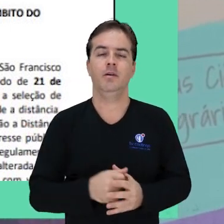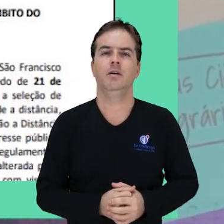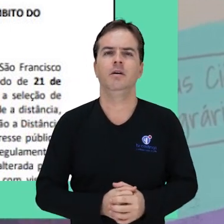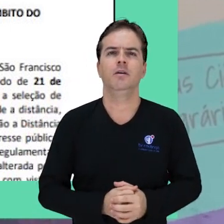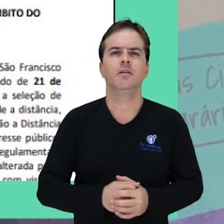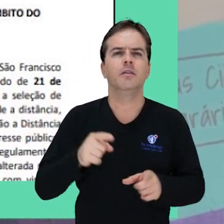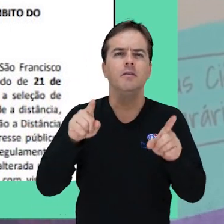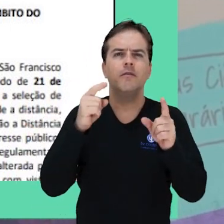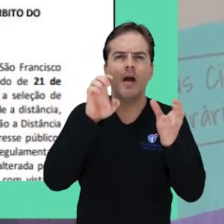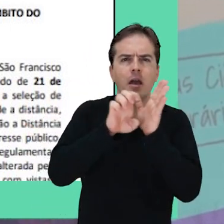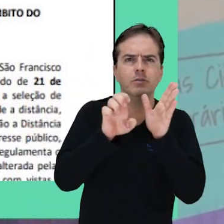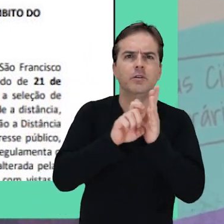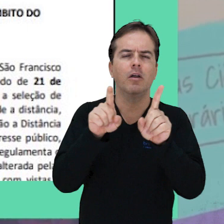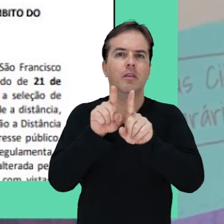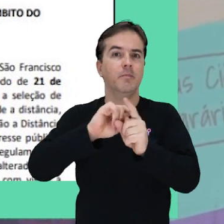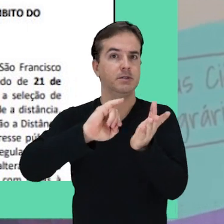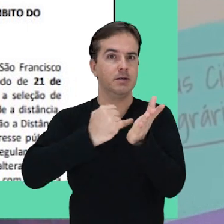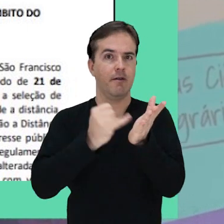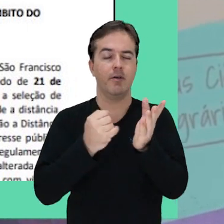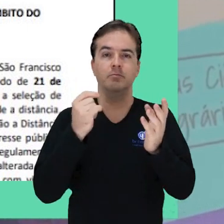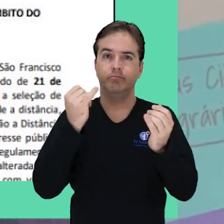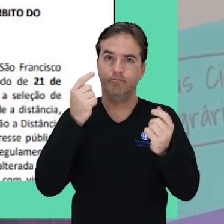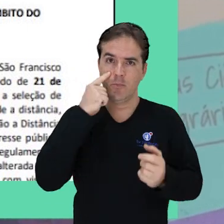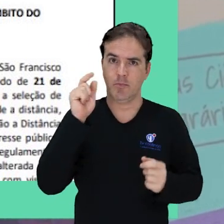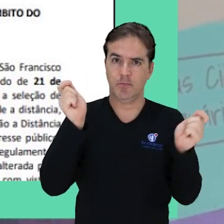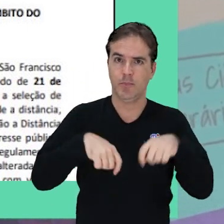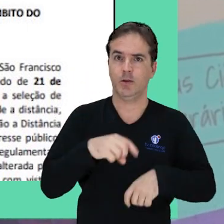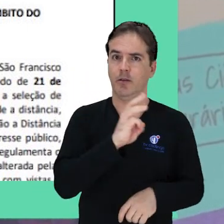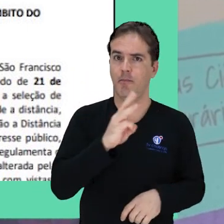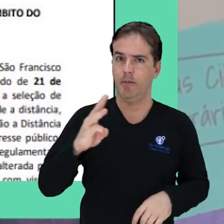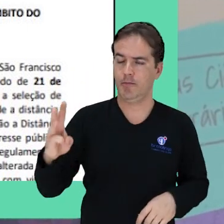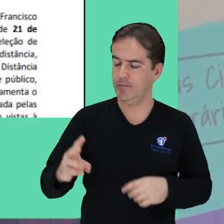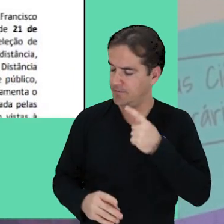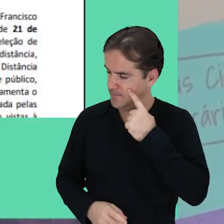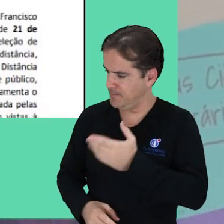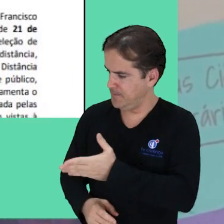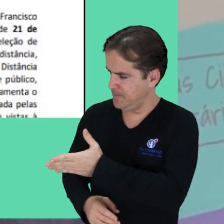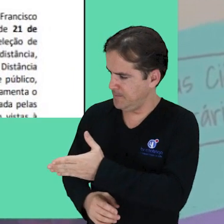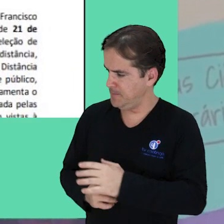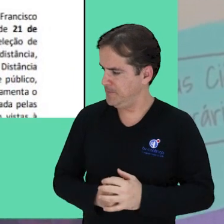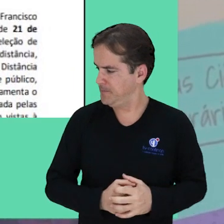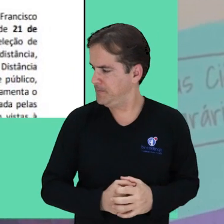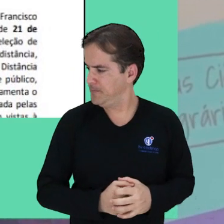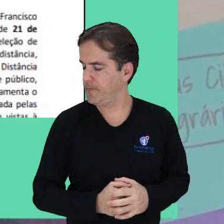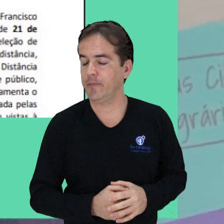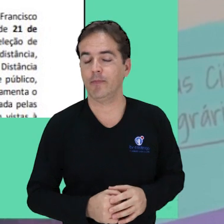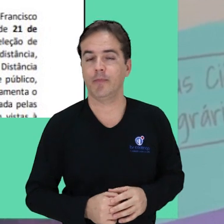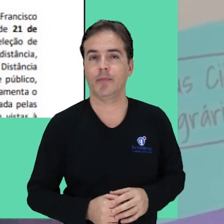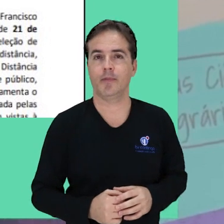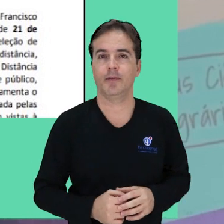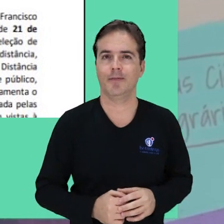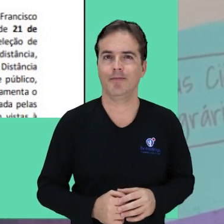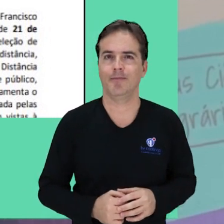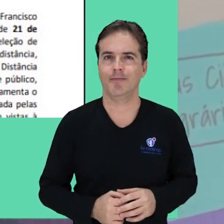visualizar os editais e se inscrever, basta acessar o portal da SEAD, www.sead